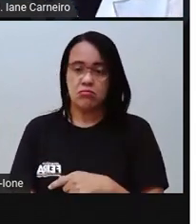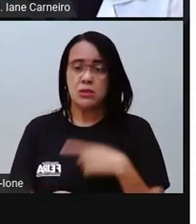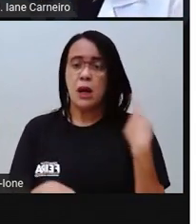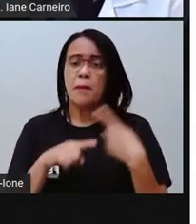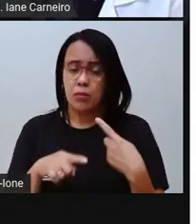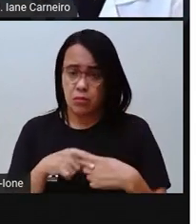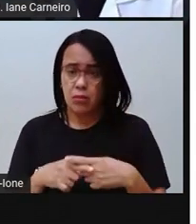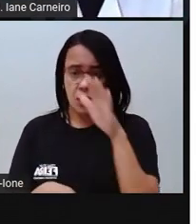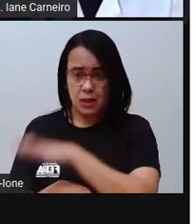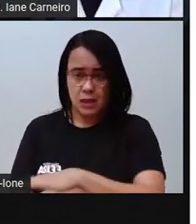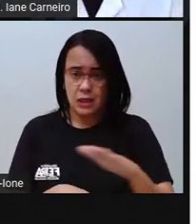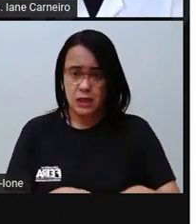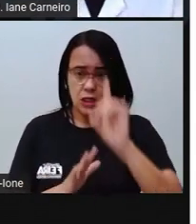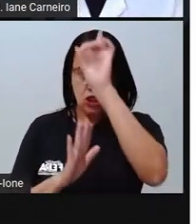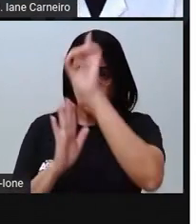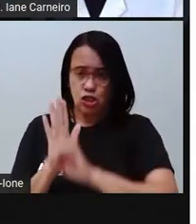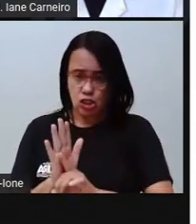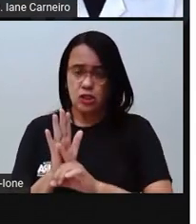não trabalhar, né?